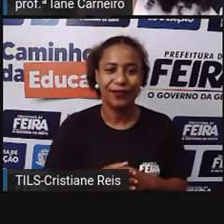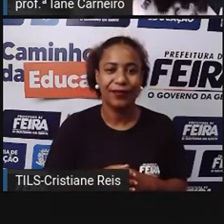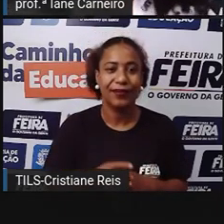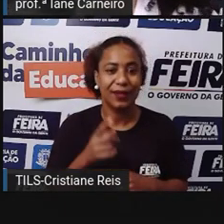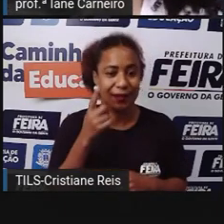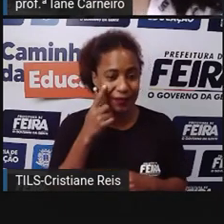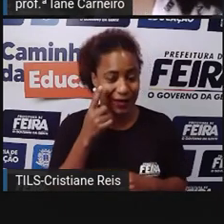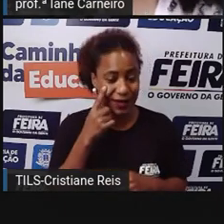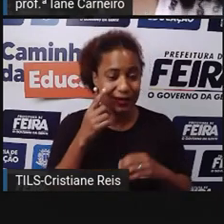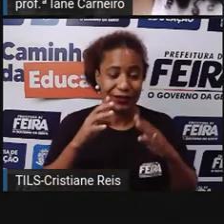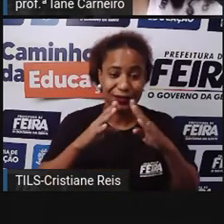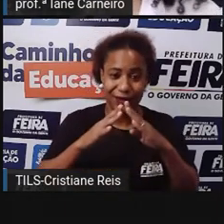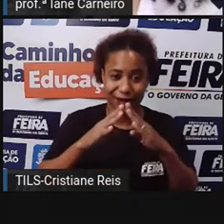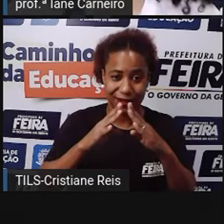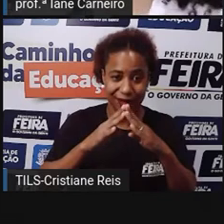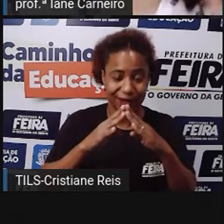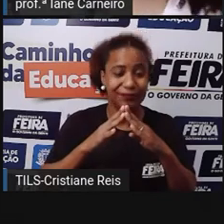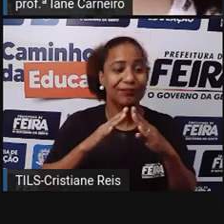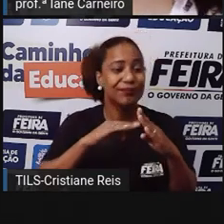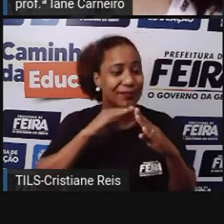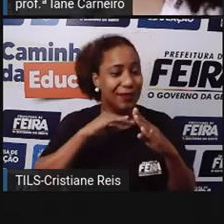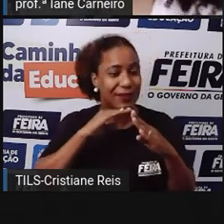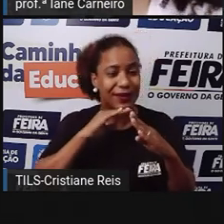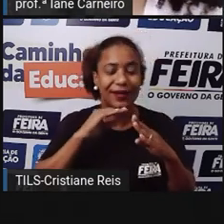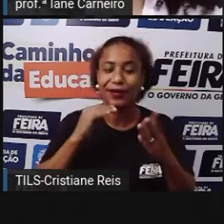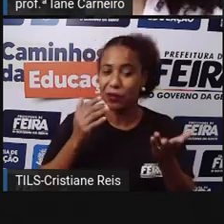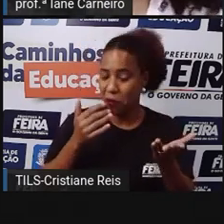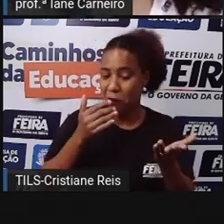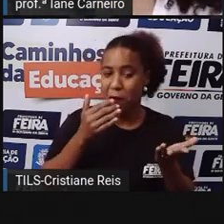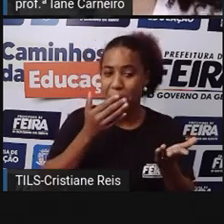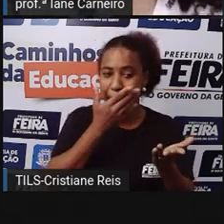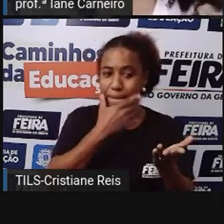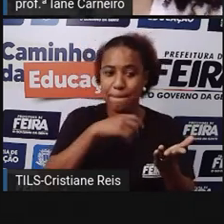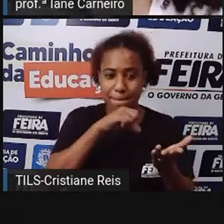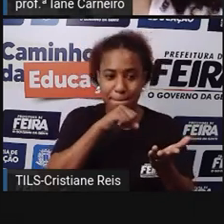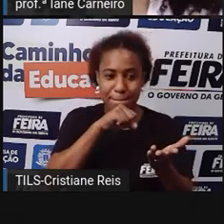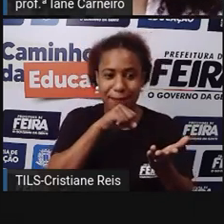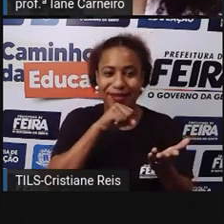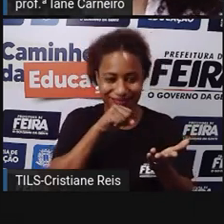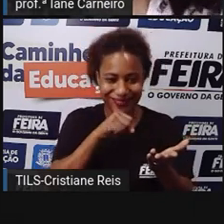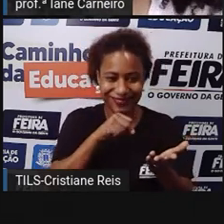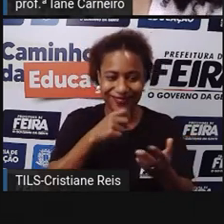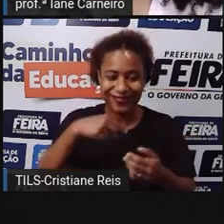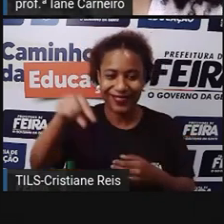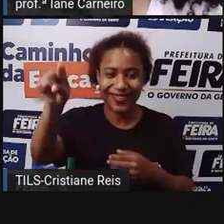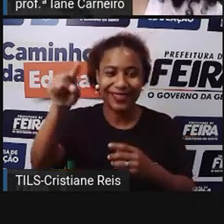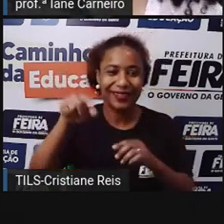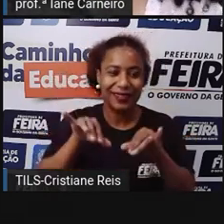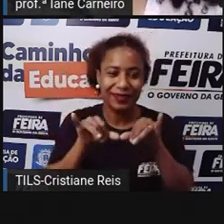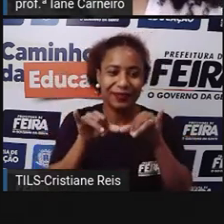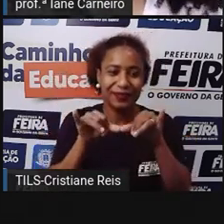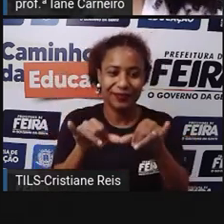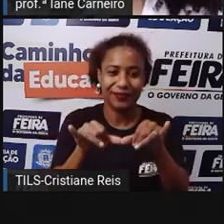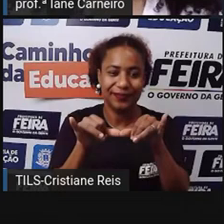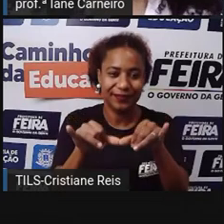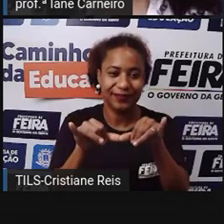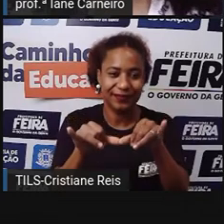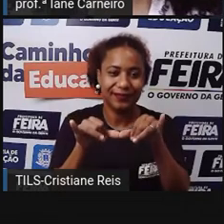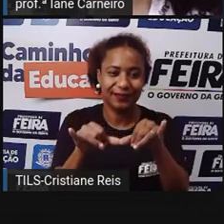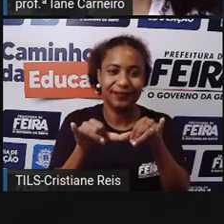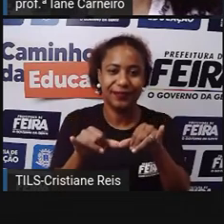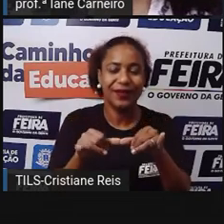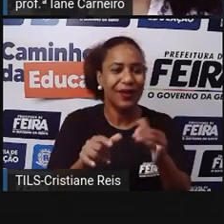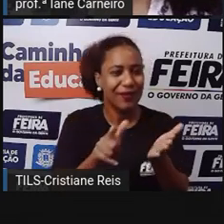sua casa Sua mãe Seu pai Quando vai à rua Quando vai ao supermercado É comum a gente receber